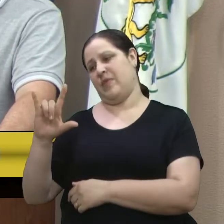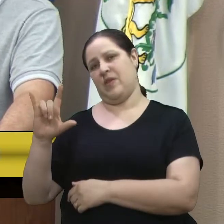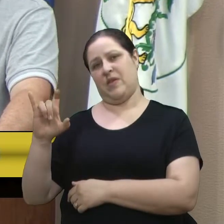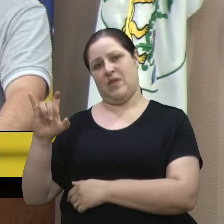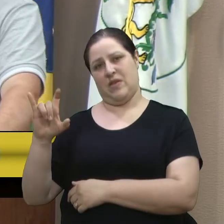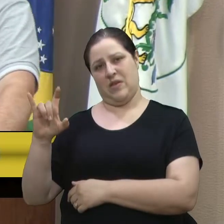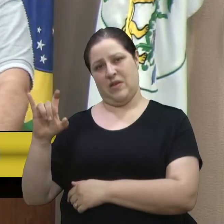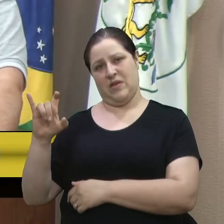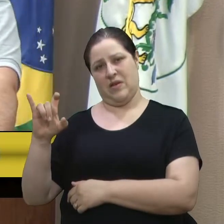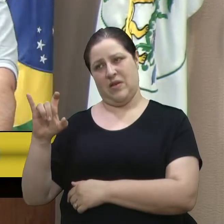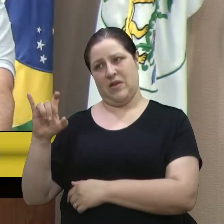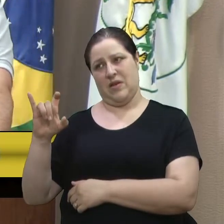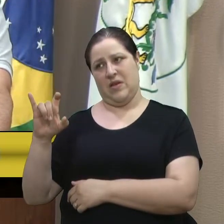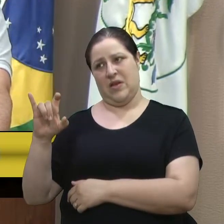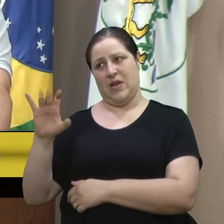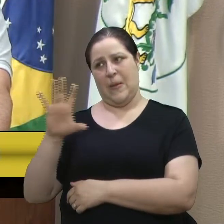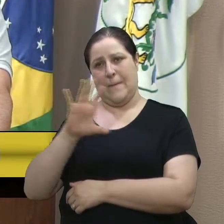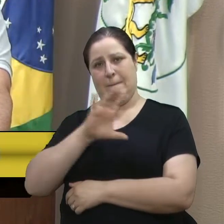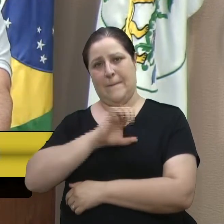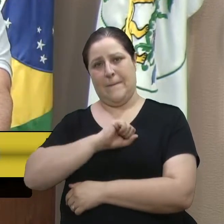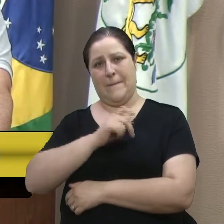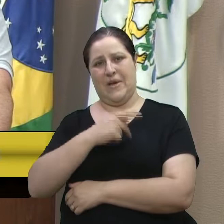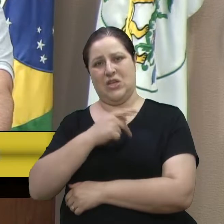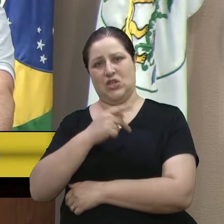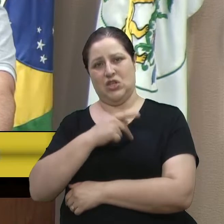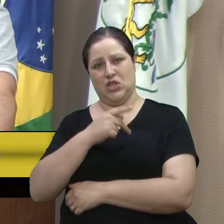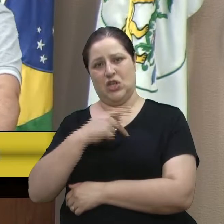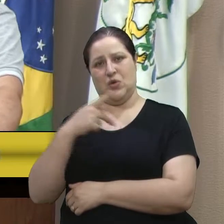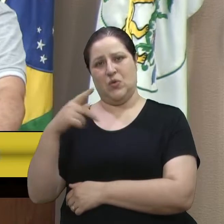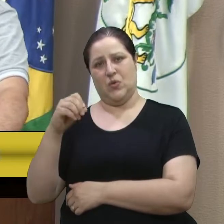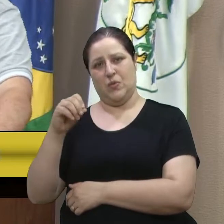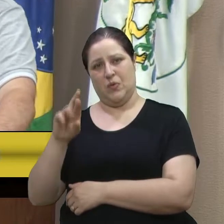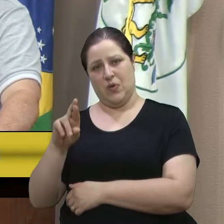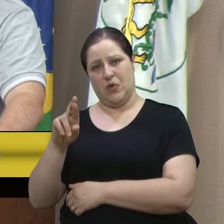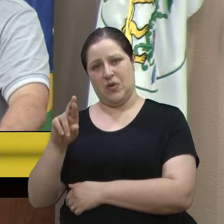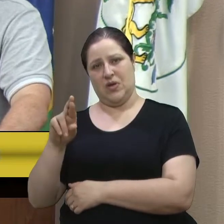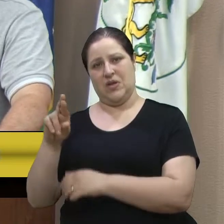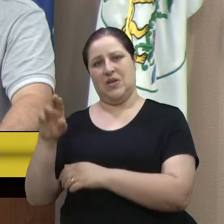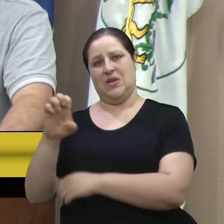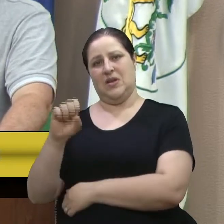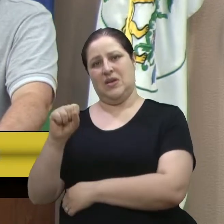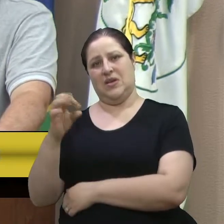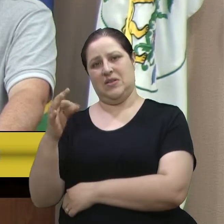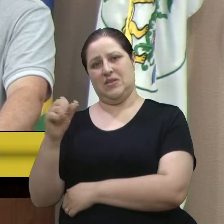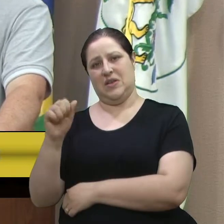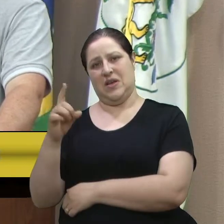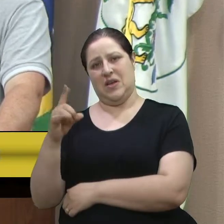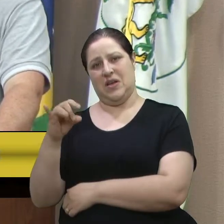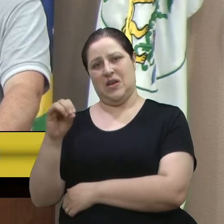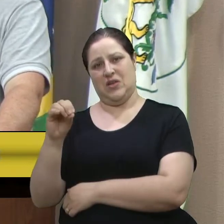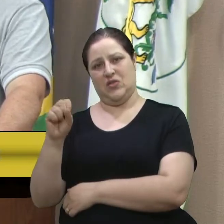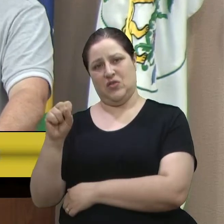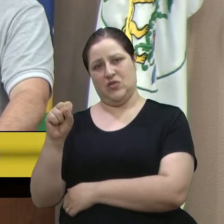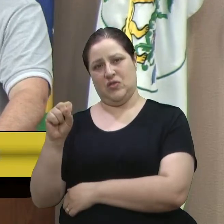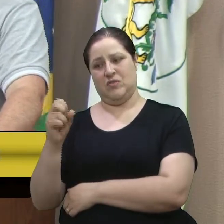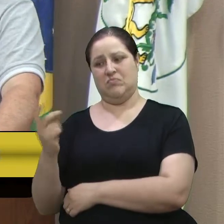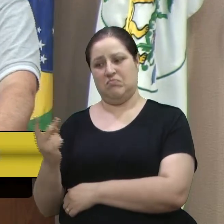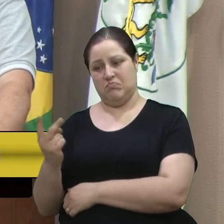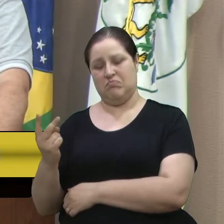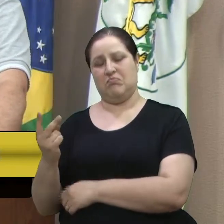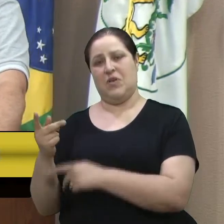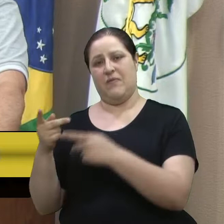eles vieram especificamente a Caxias do Sul conhecer o estádio Centenário, o estádio Alfredo Jacone, e foram, levei eles à Farroupilha também,